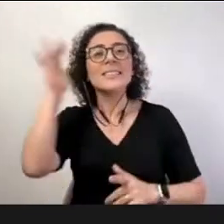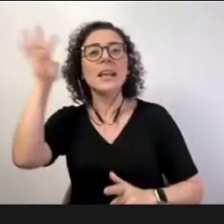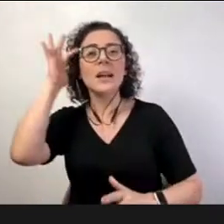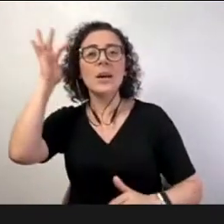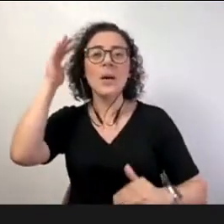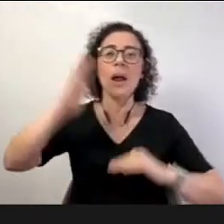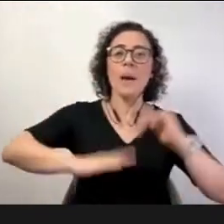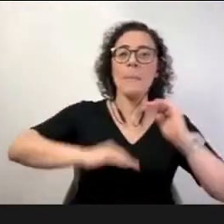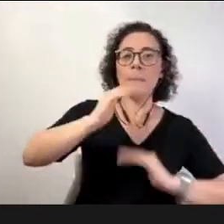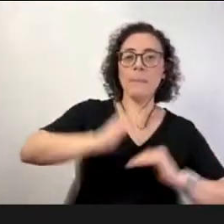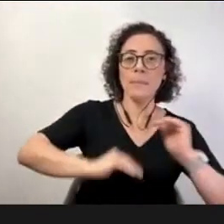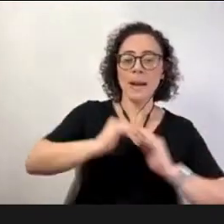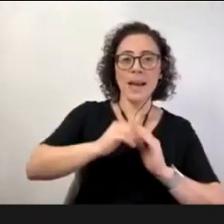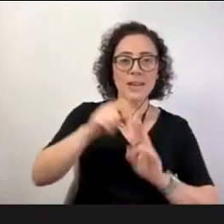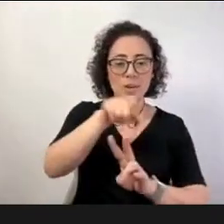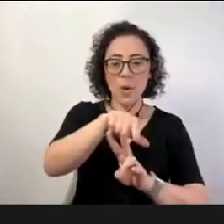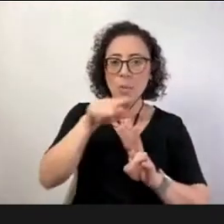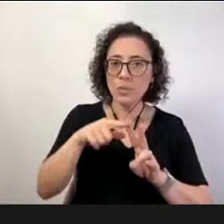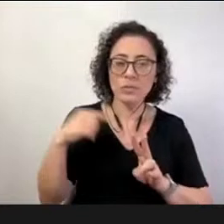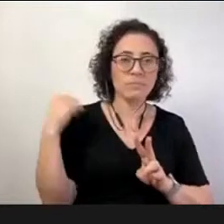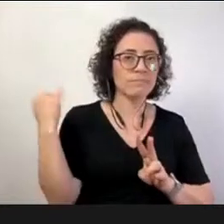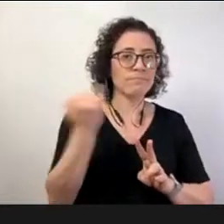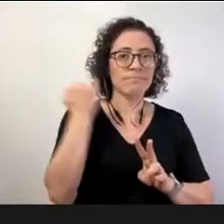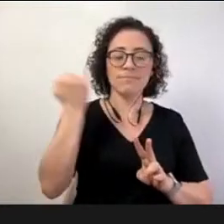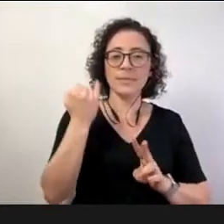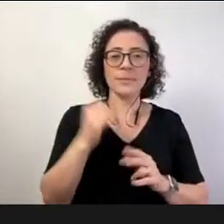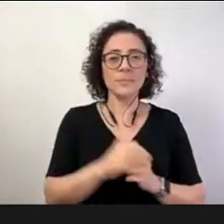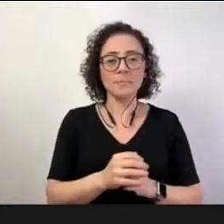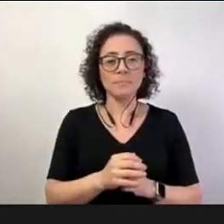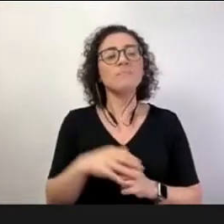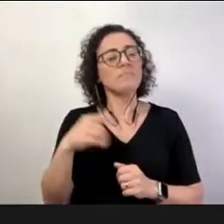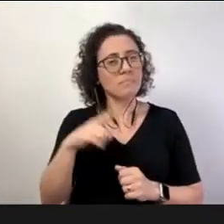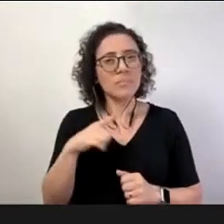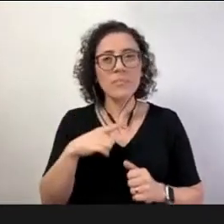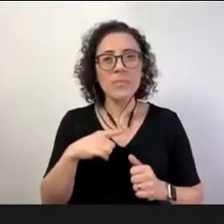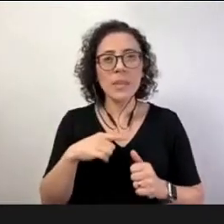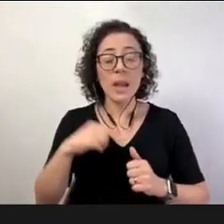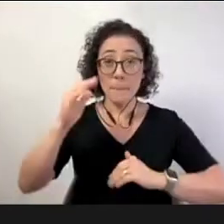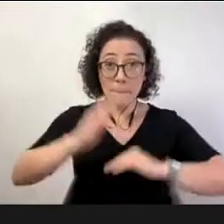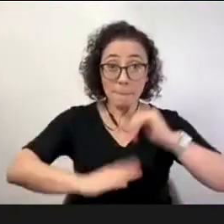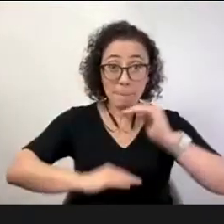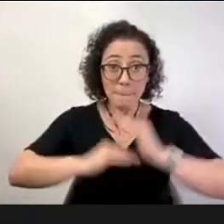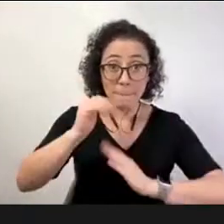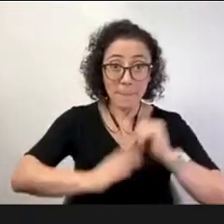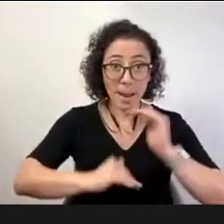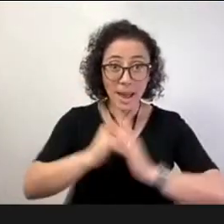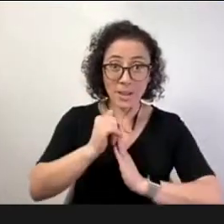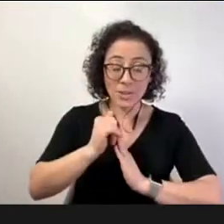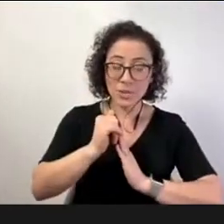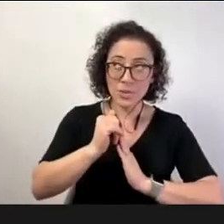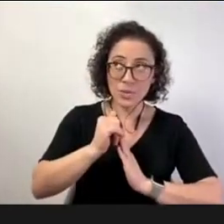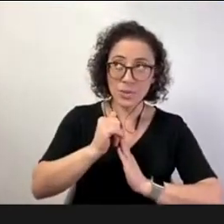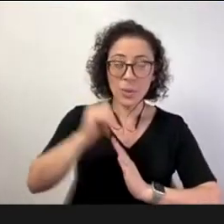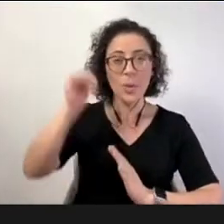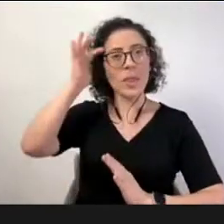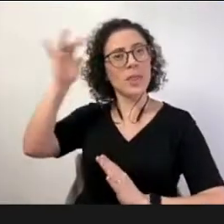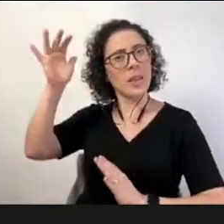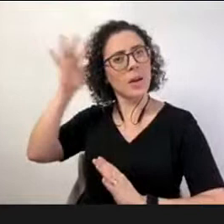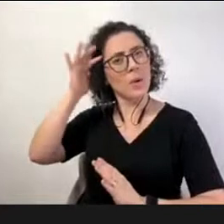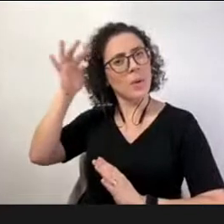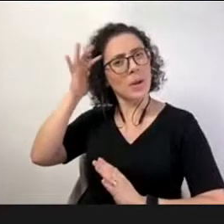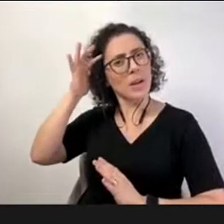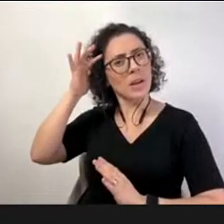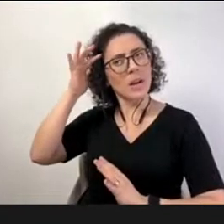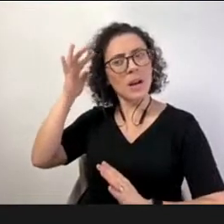dizia não há nada mais prático do que uma boa teoria não há nada mais prático que uma boa